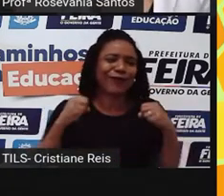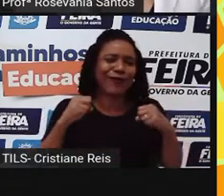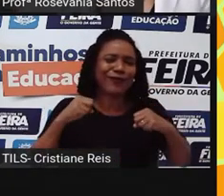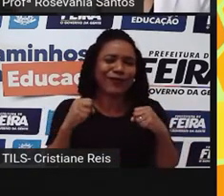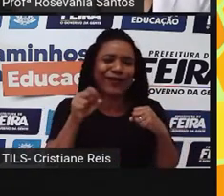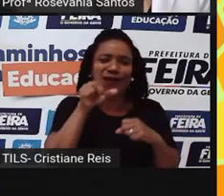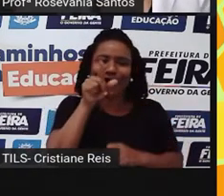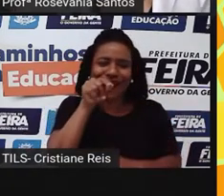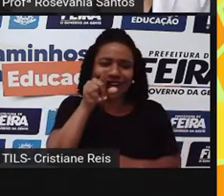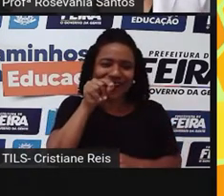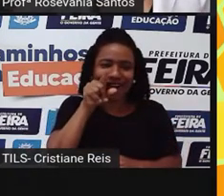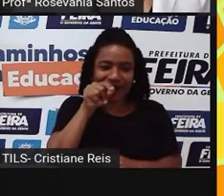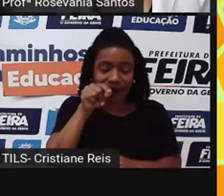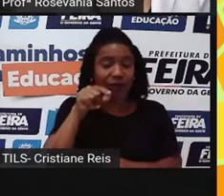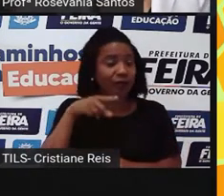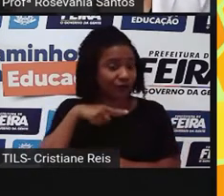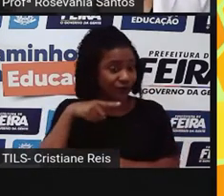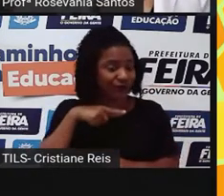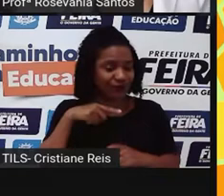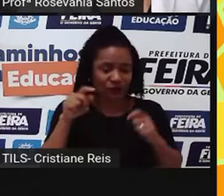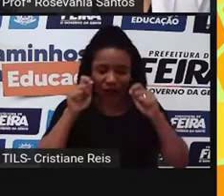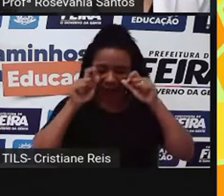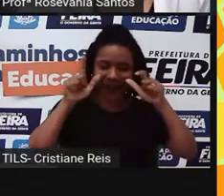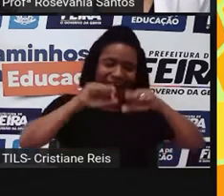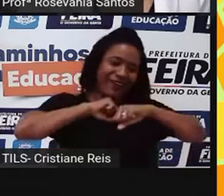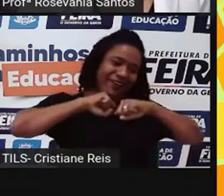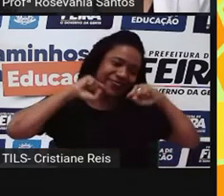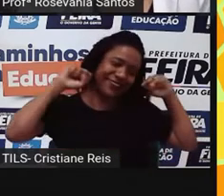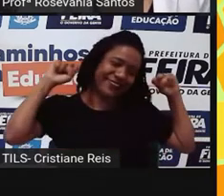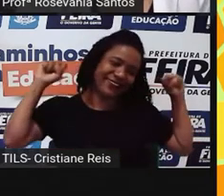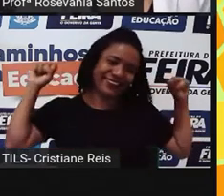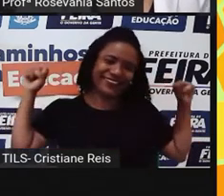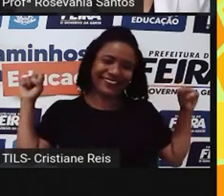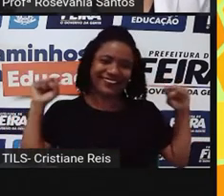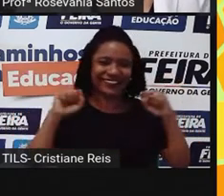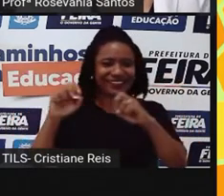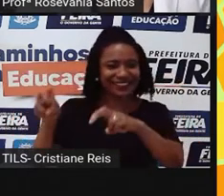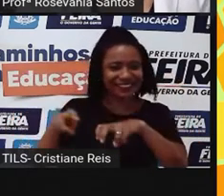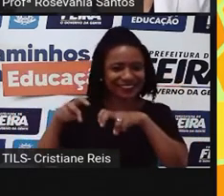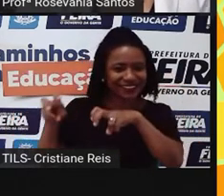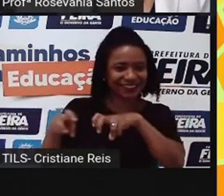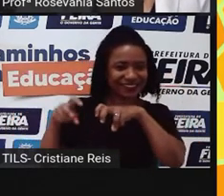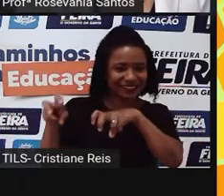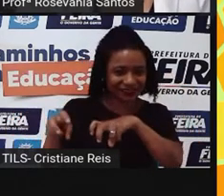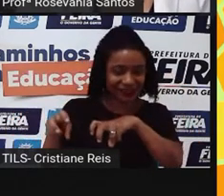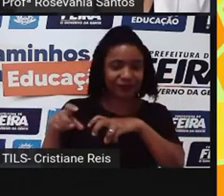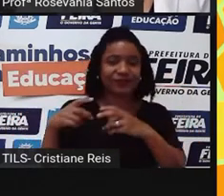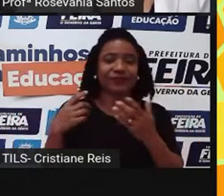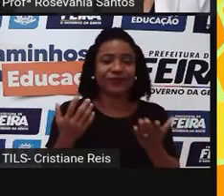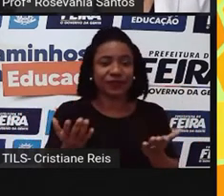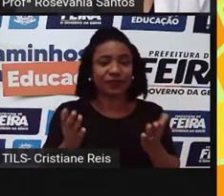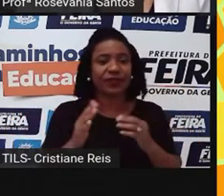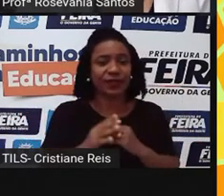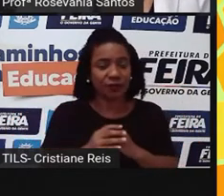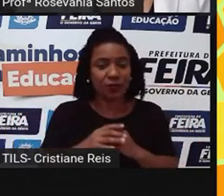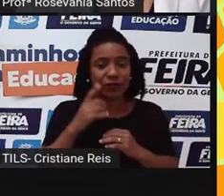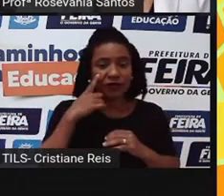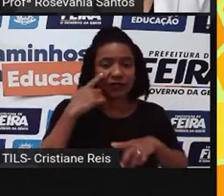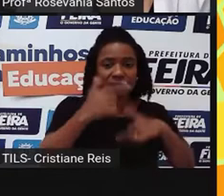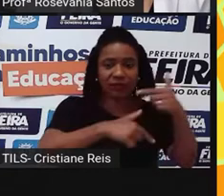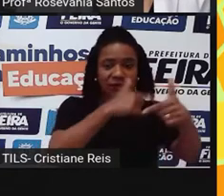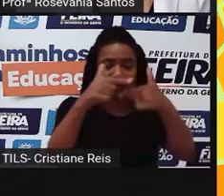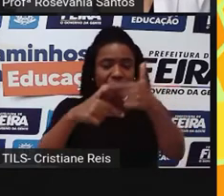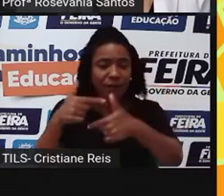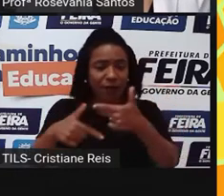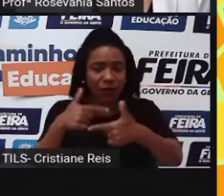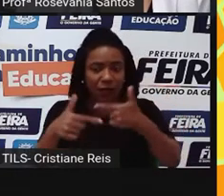É que aí o galo, né? Ele faz tranquilamente. Então, na realidade, eu coloquei várias atividades aí, né? Voltadas